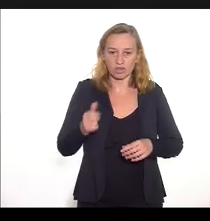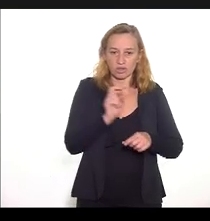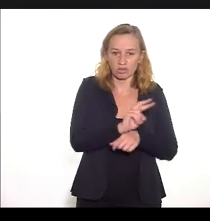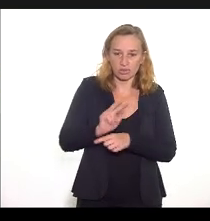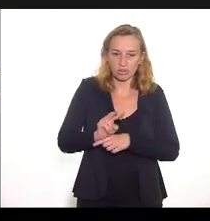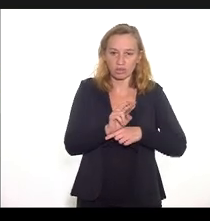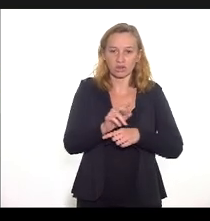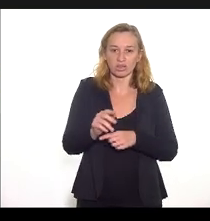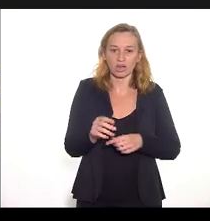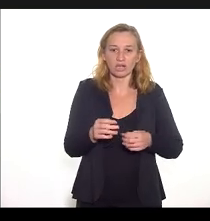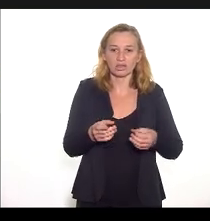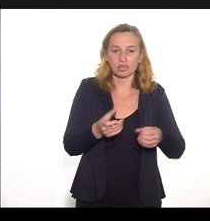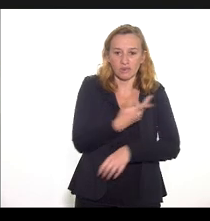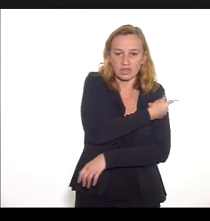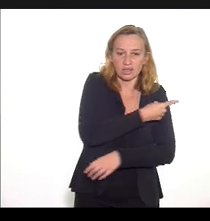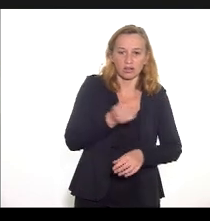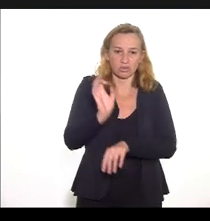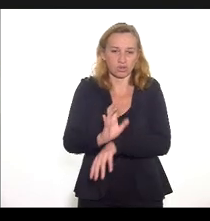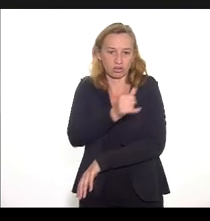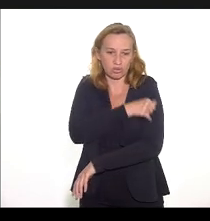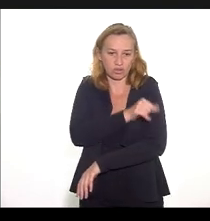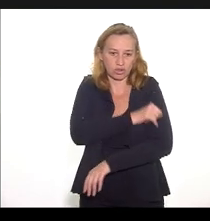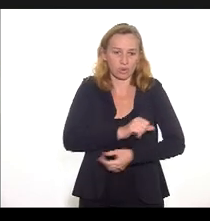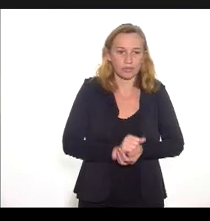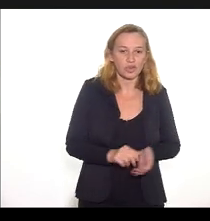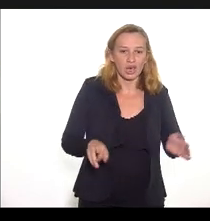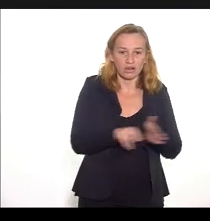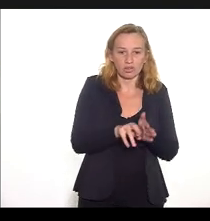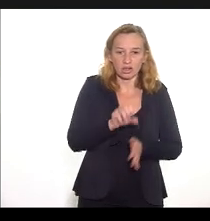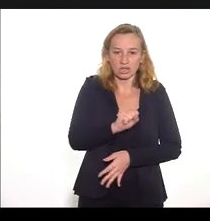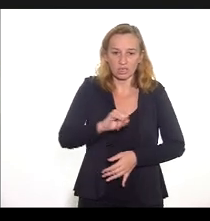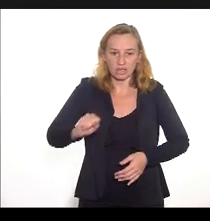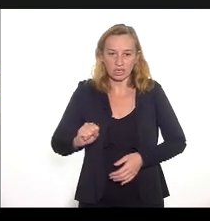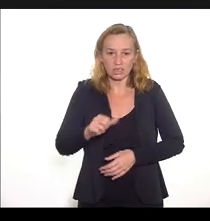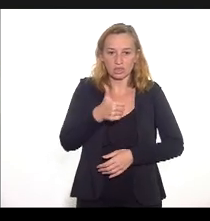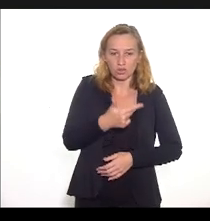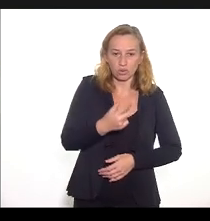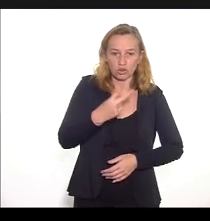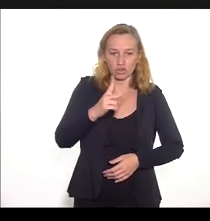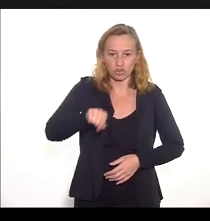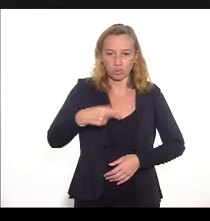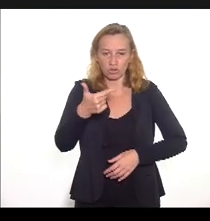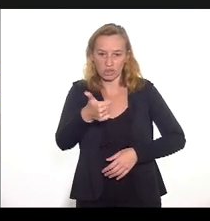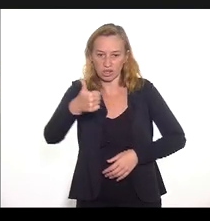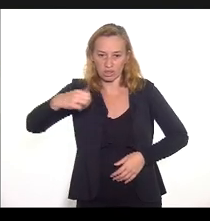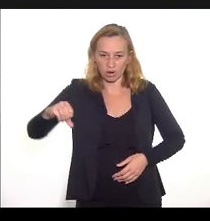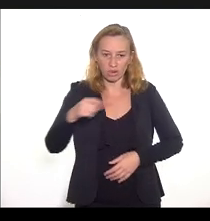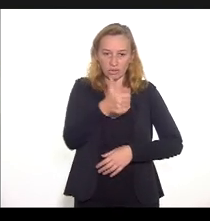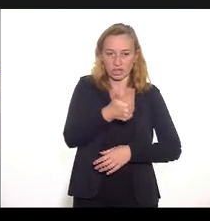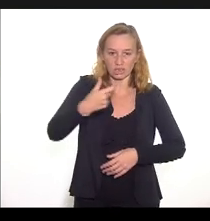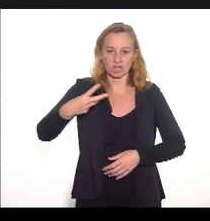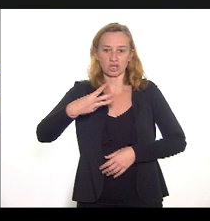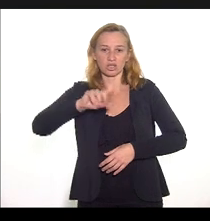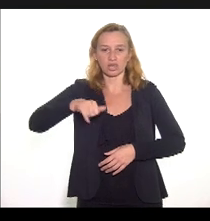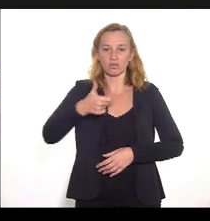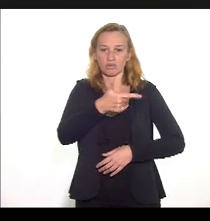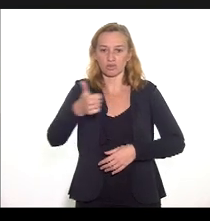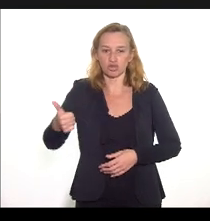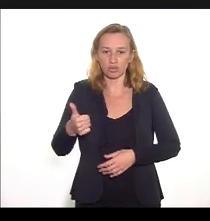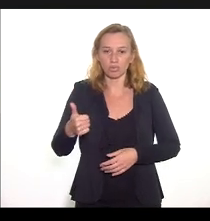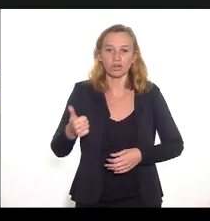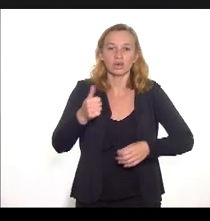adversos pós-vacinais no estado do Rio de Janeiro. A resolução CES-RJ, 2.203, de 3 de janeiro de 2021,